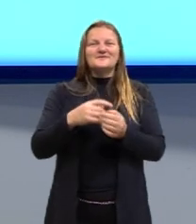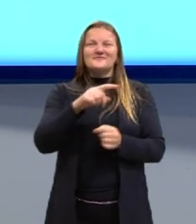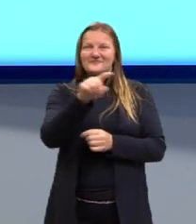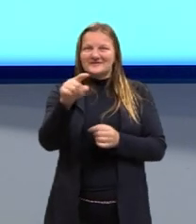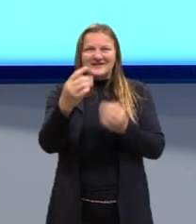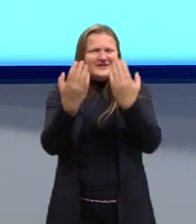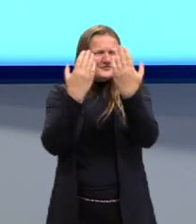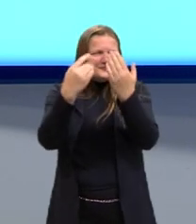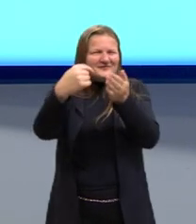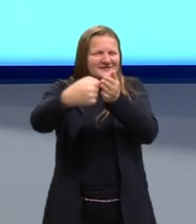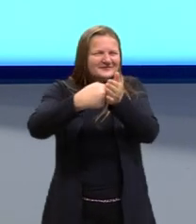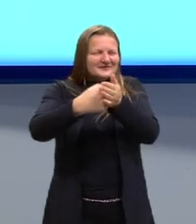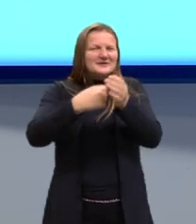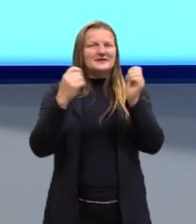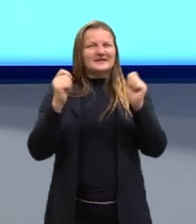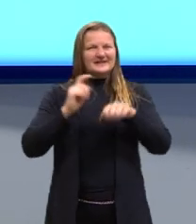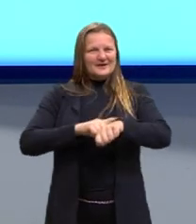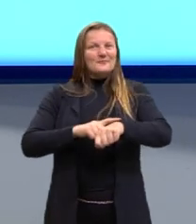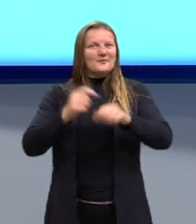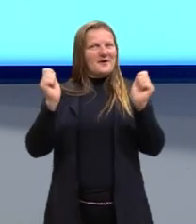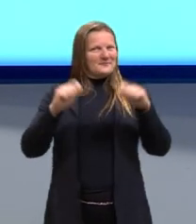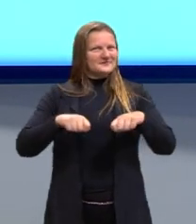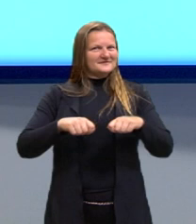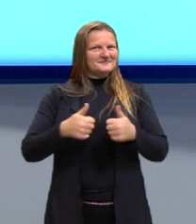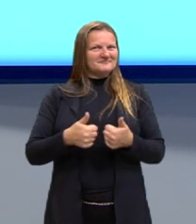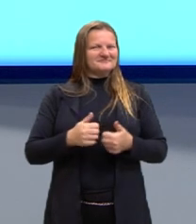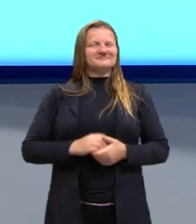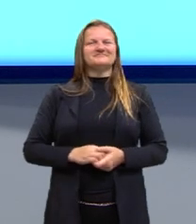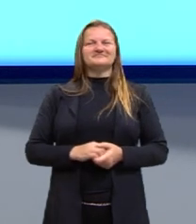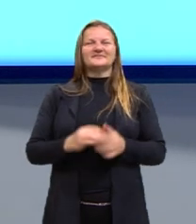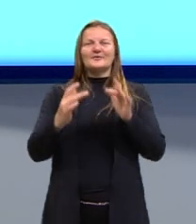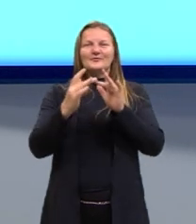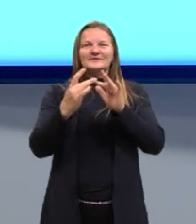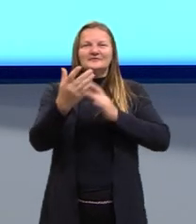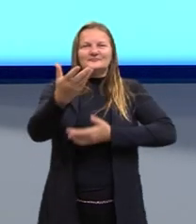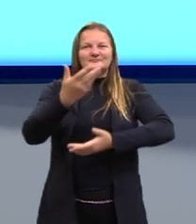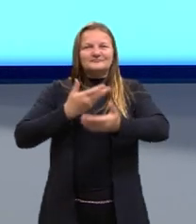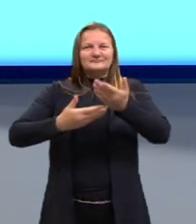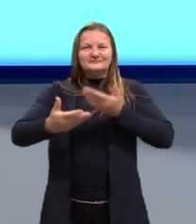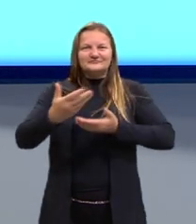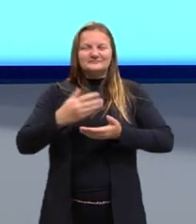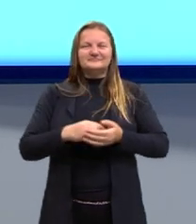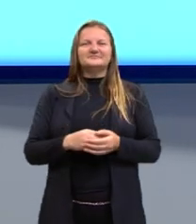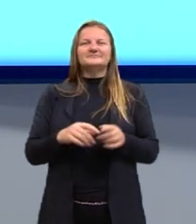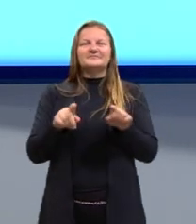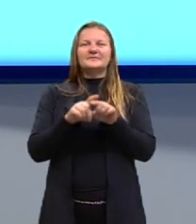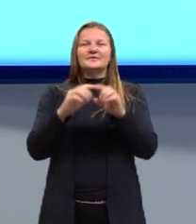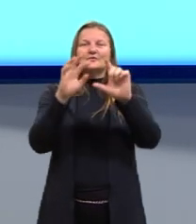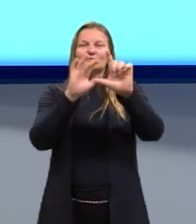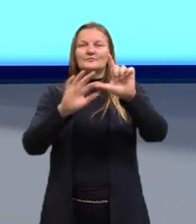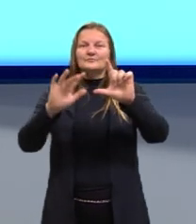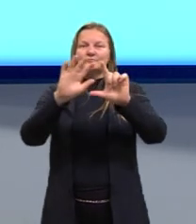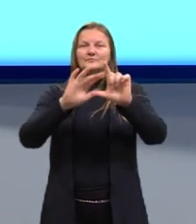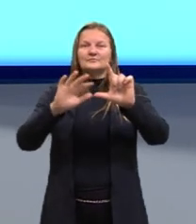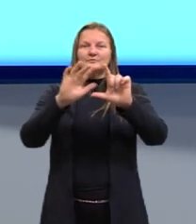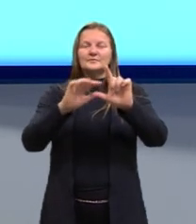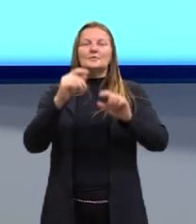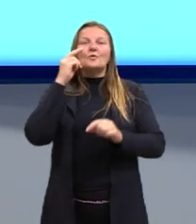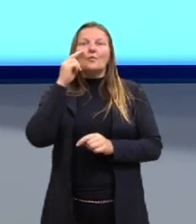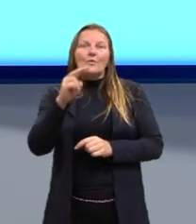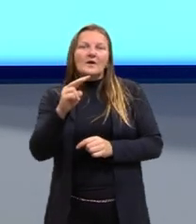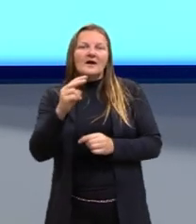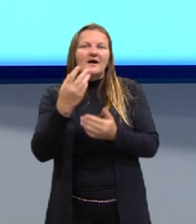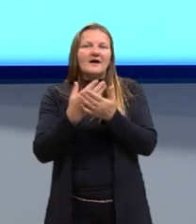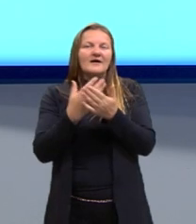de ajuda, ainda dá tempo, né? Então, entrem em contato e ali no QR Code vocês conseguem